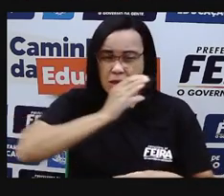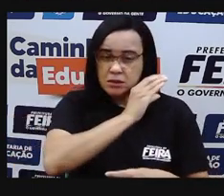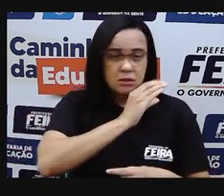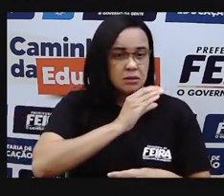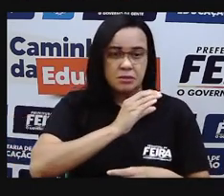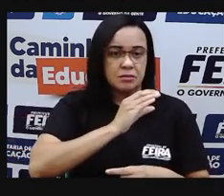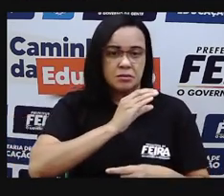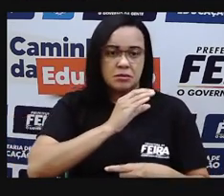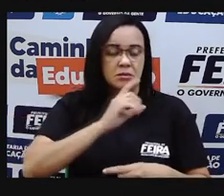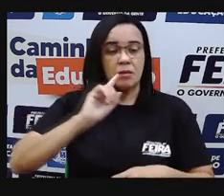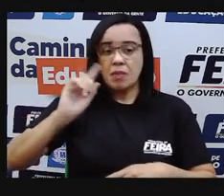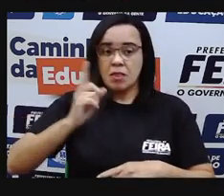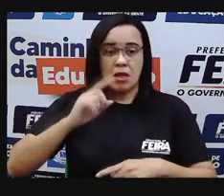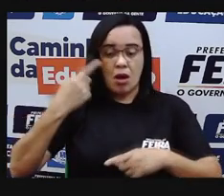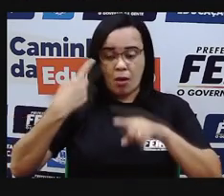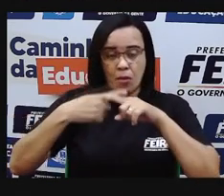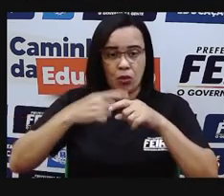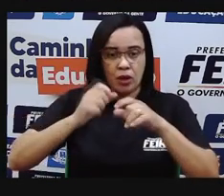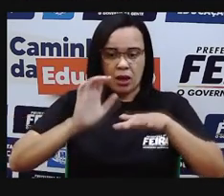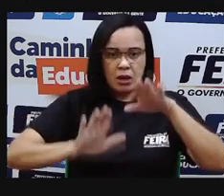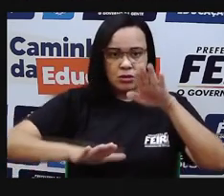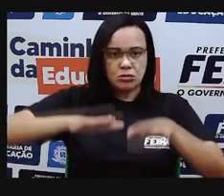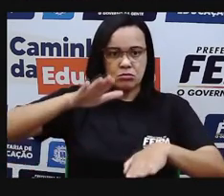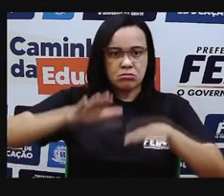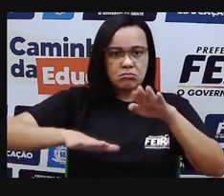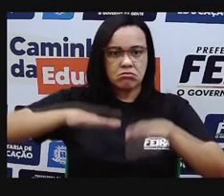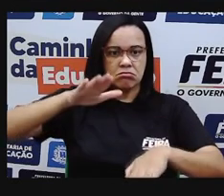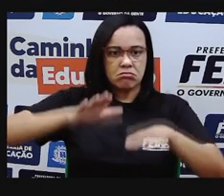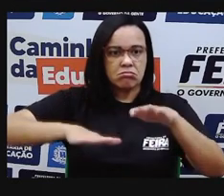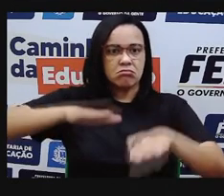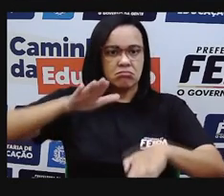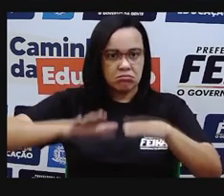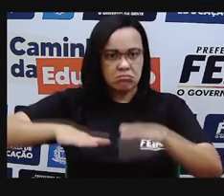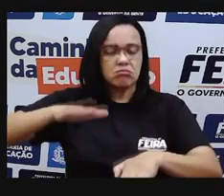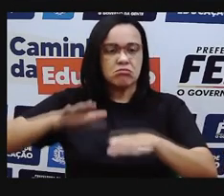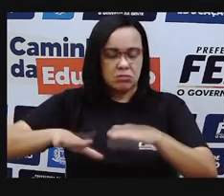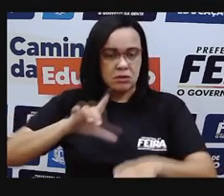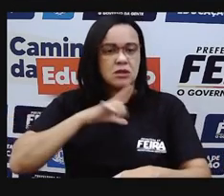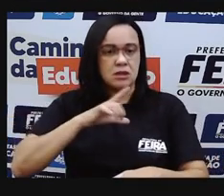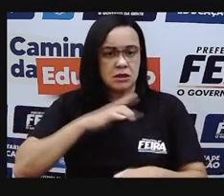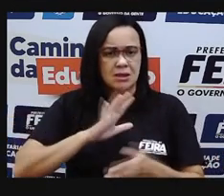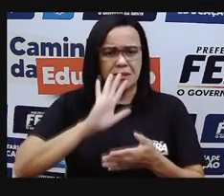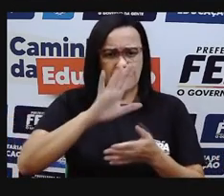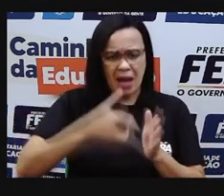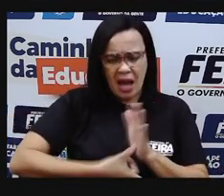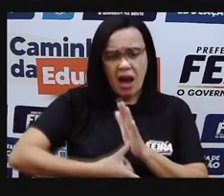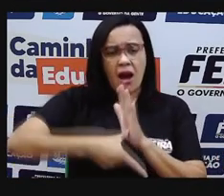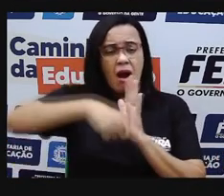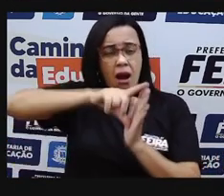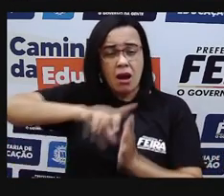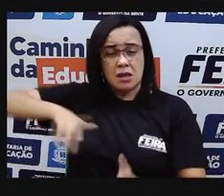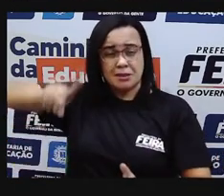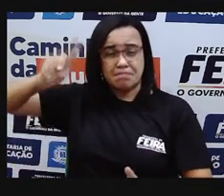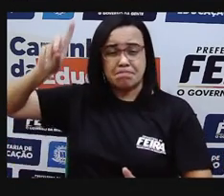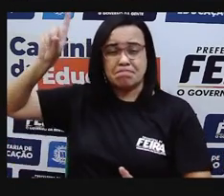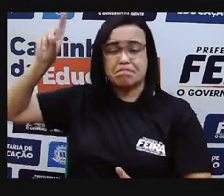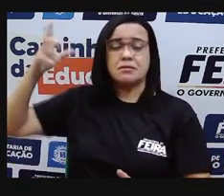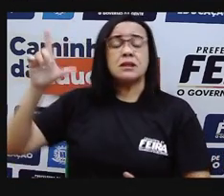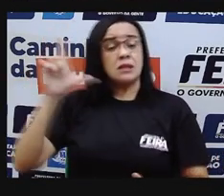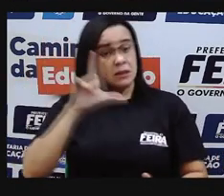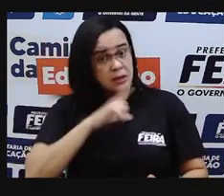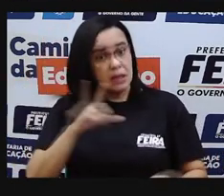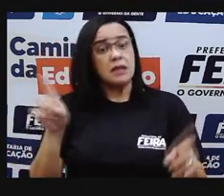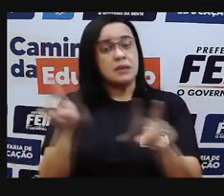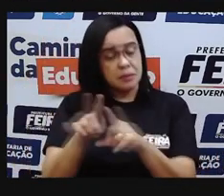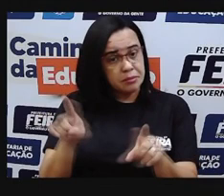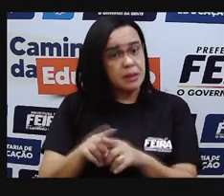Acontece naturalmente no nosso planeta? Sim. Desde antes da existência do ser vivo. E da existência